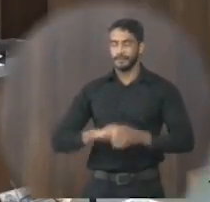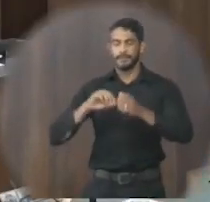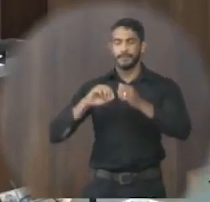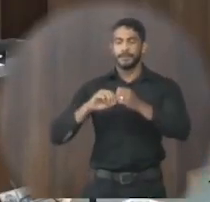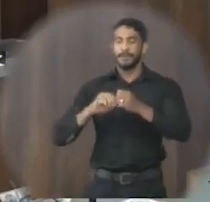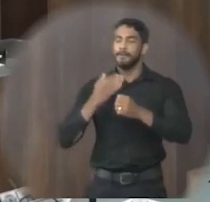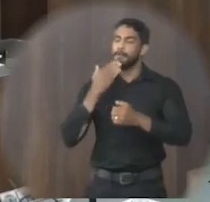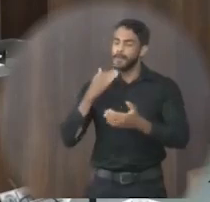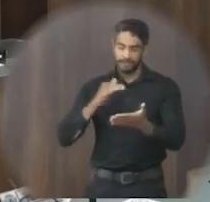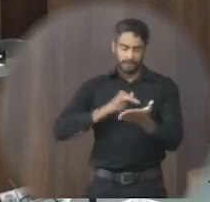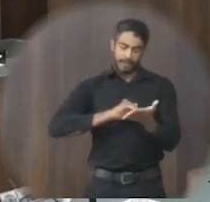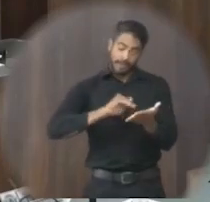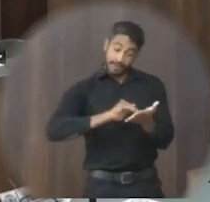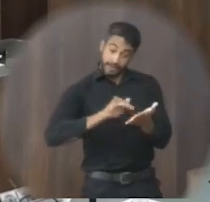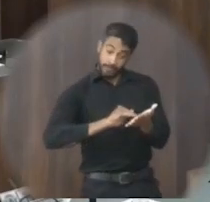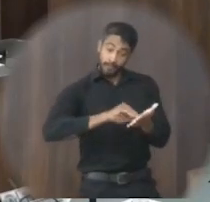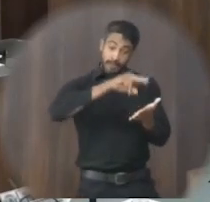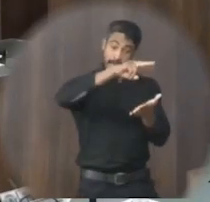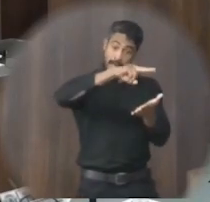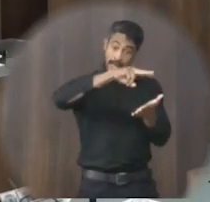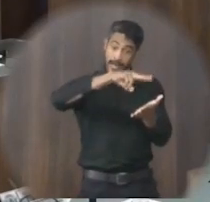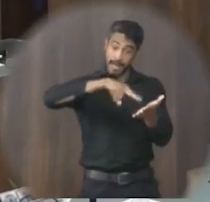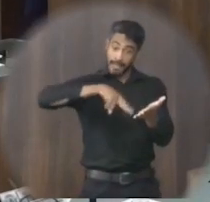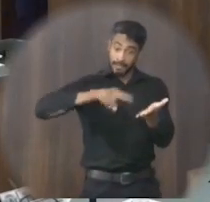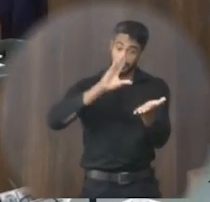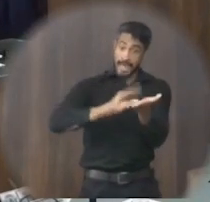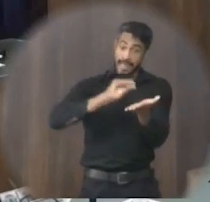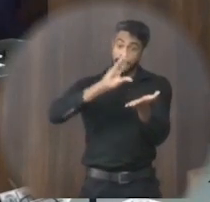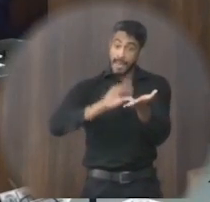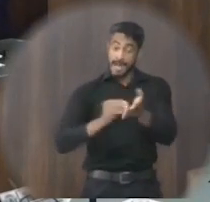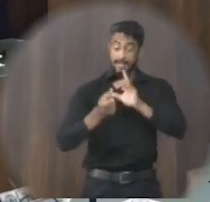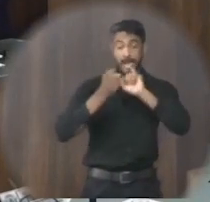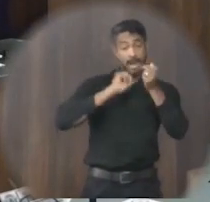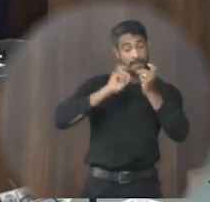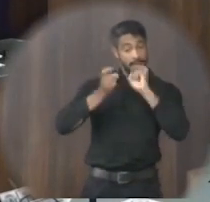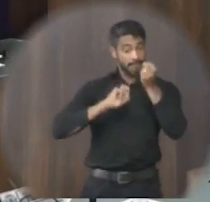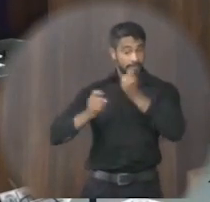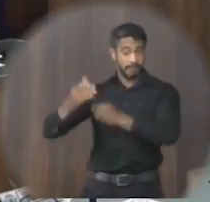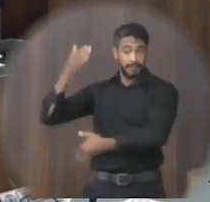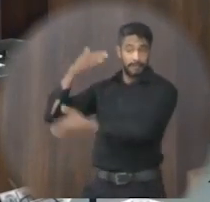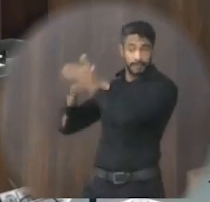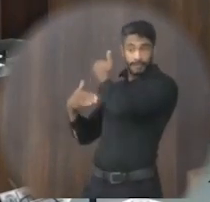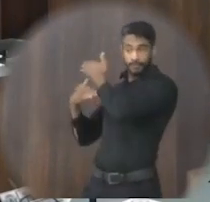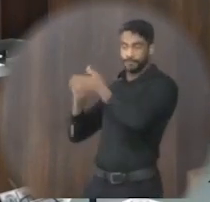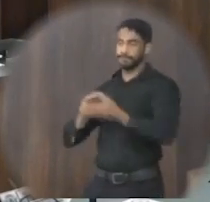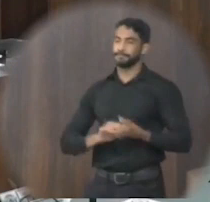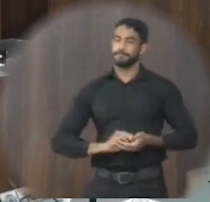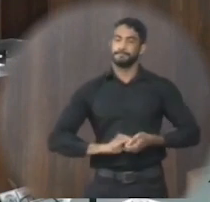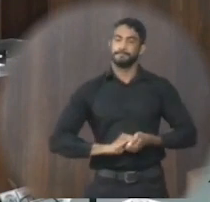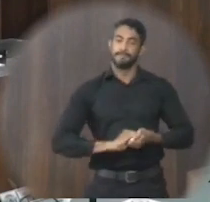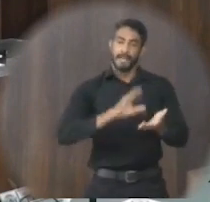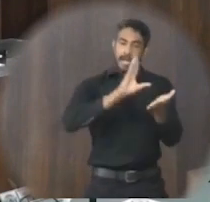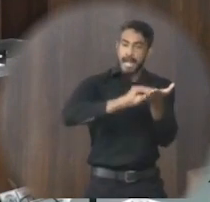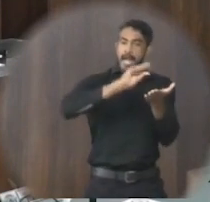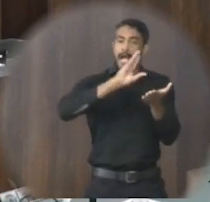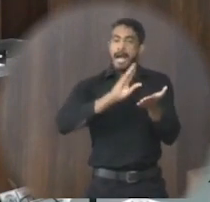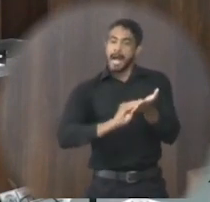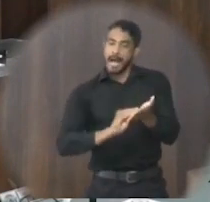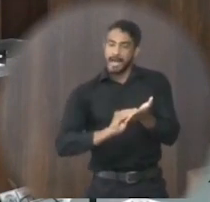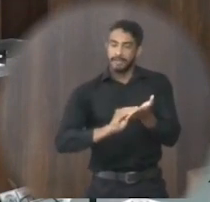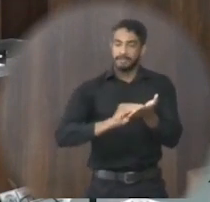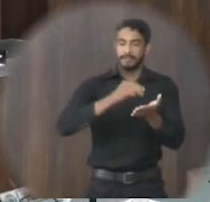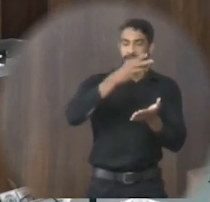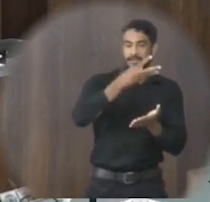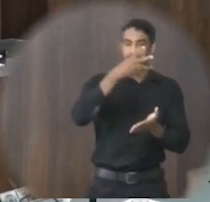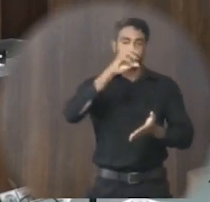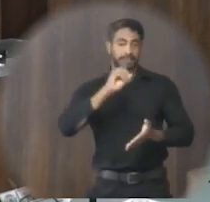Solicita ao senhor secretário que faça a leitura da ata da reunião anterior Ata da